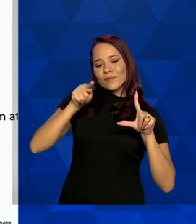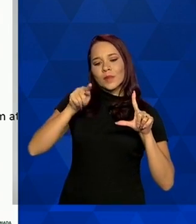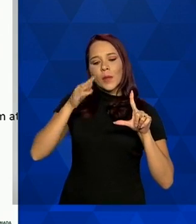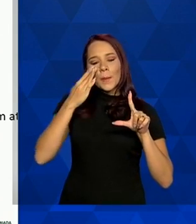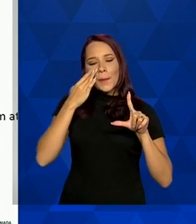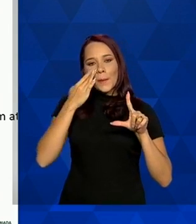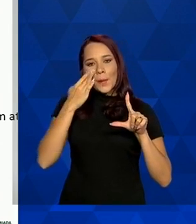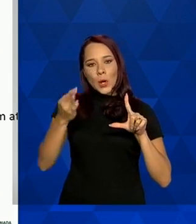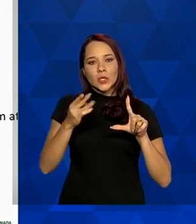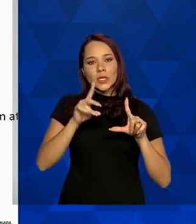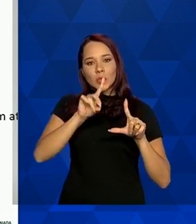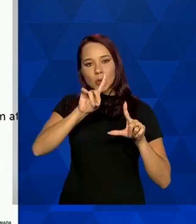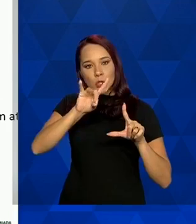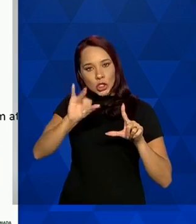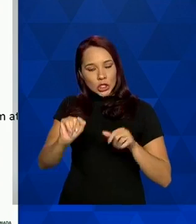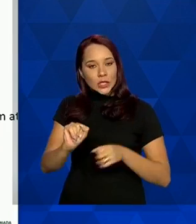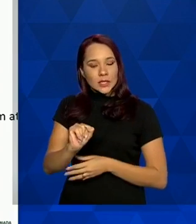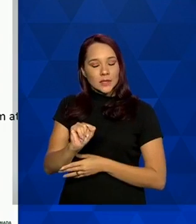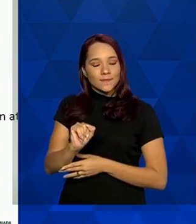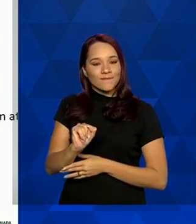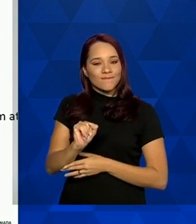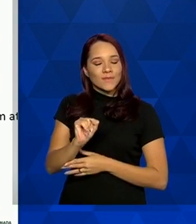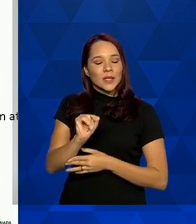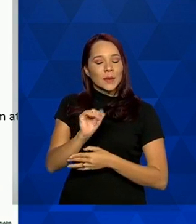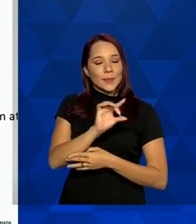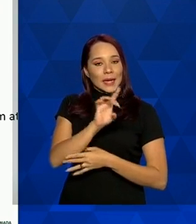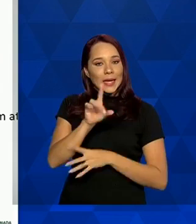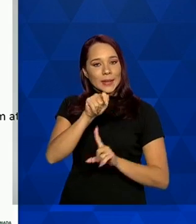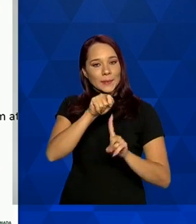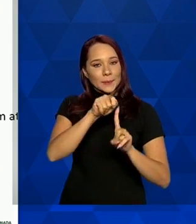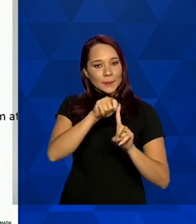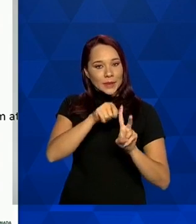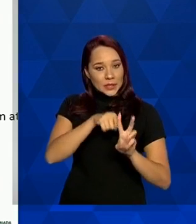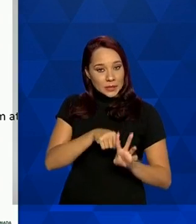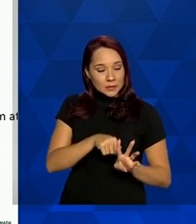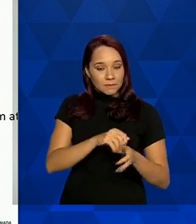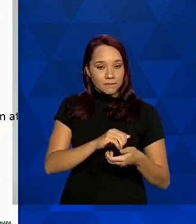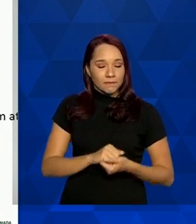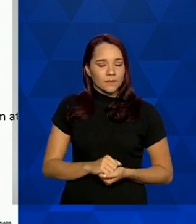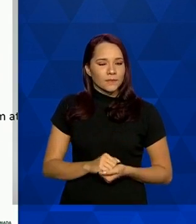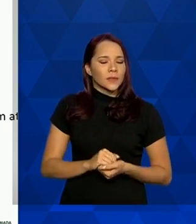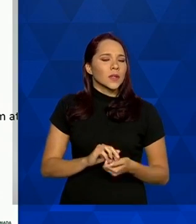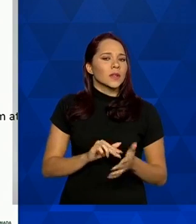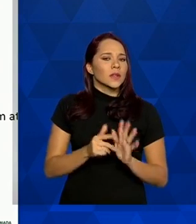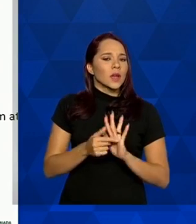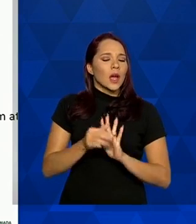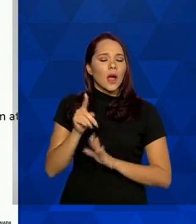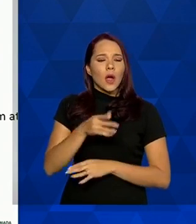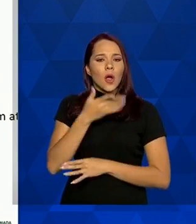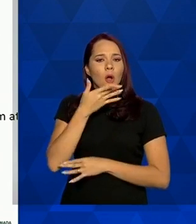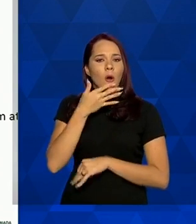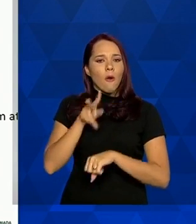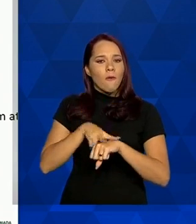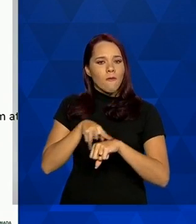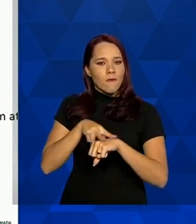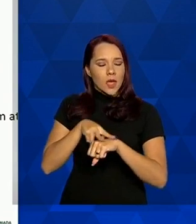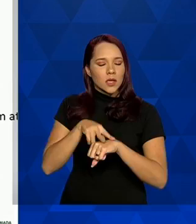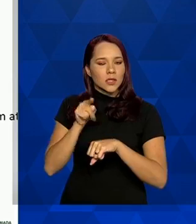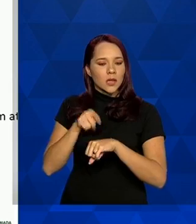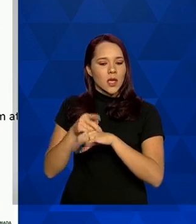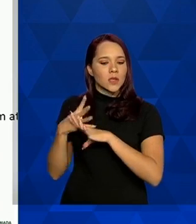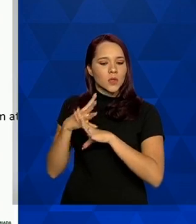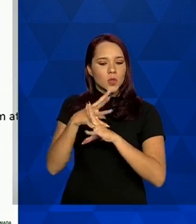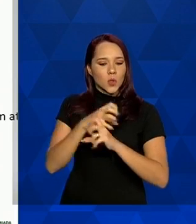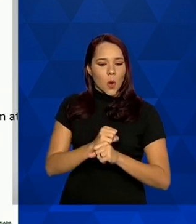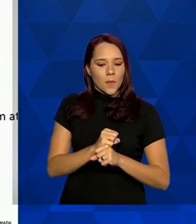dias por mês o que se refere a verde é a somatória